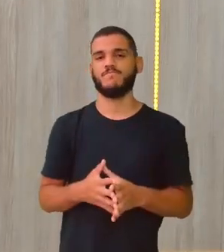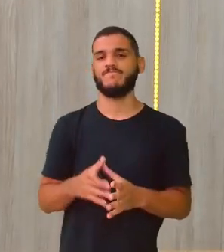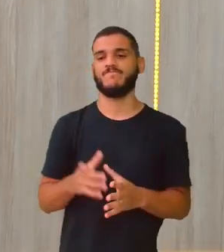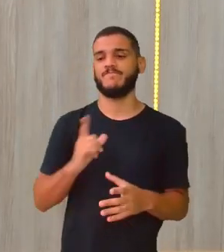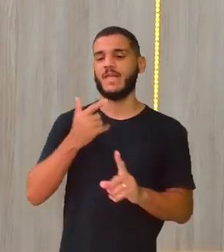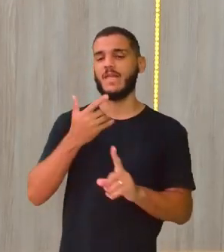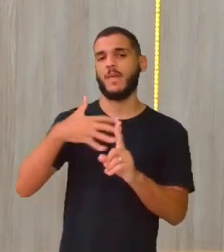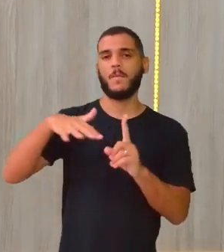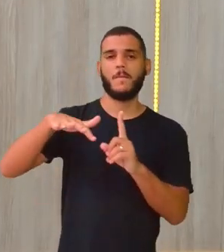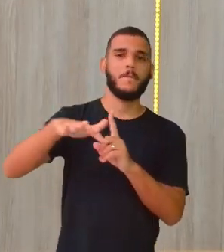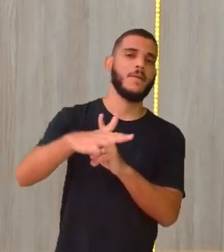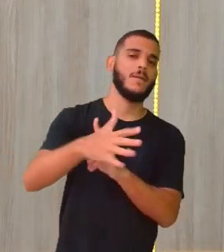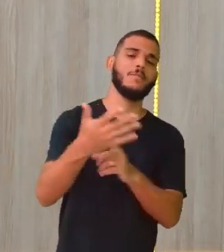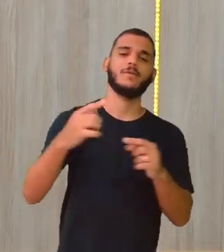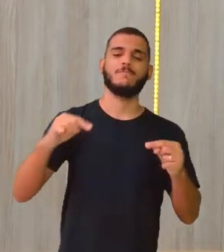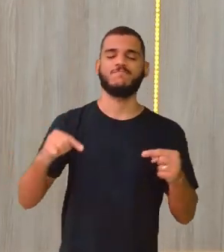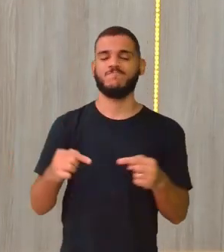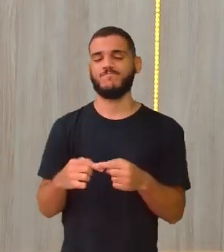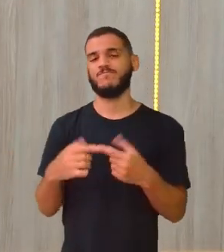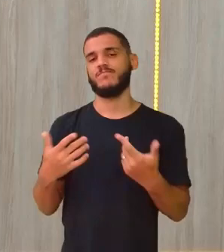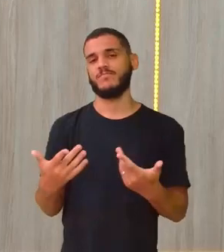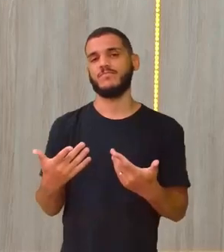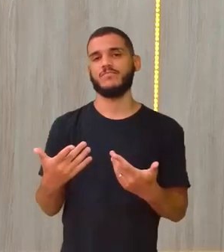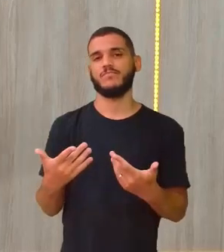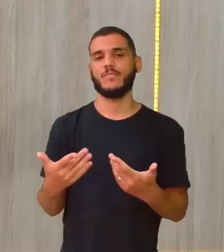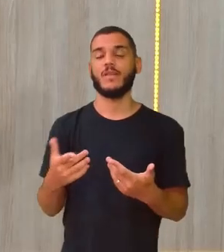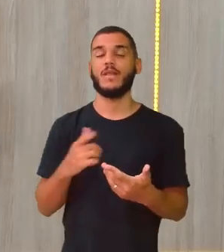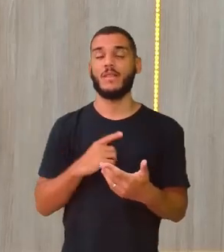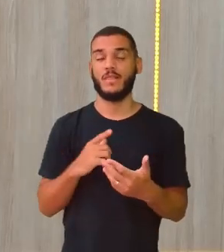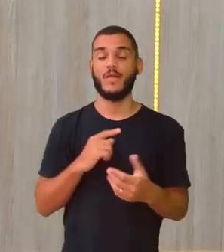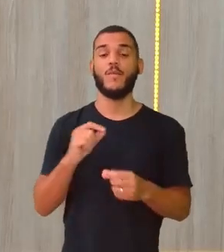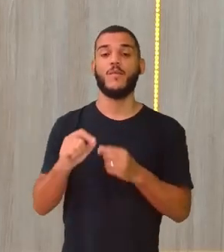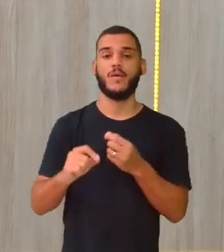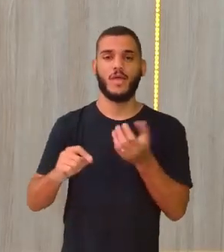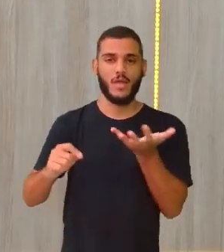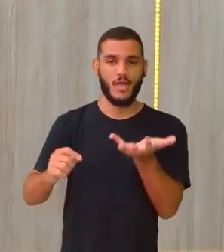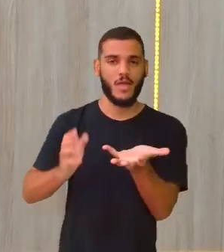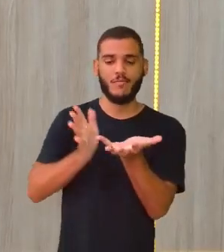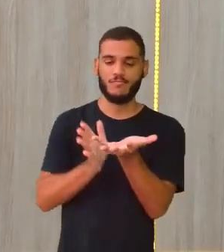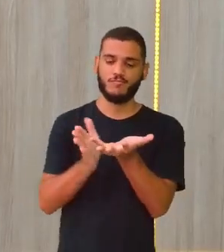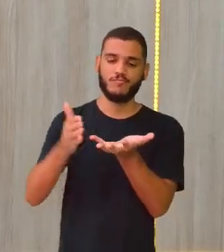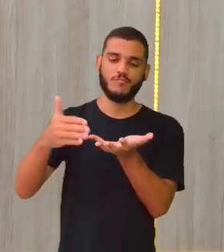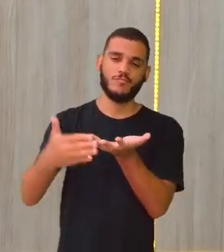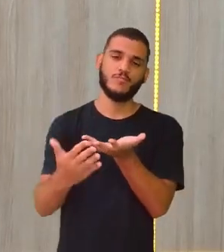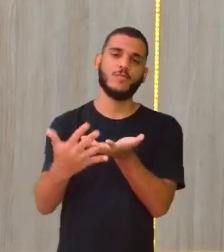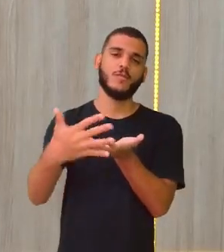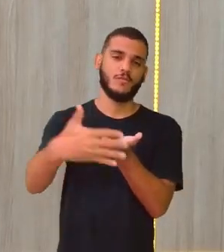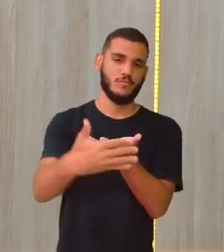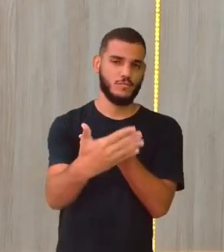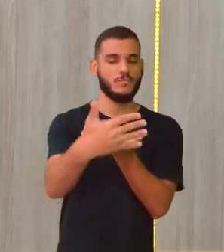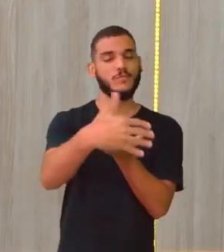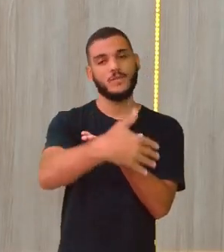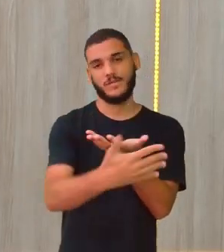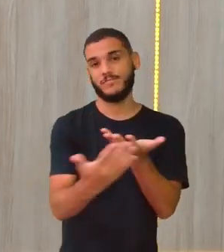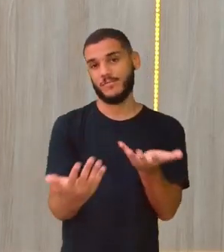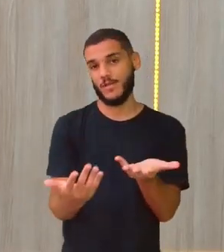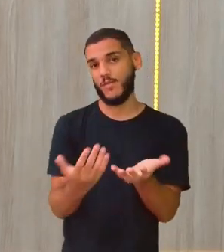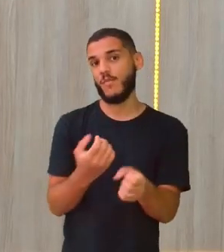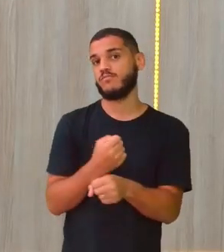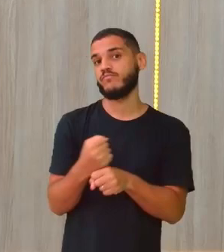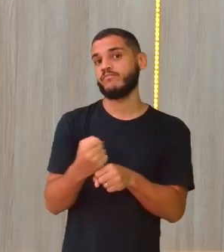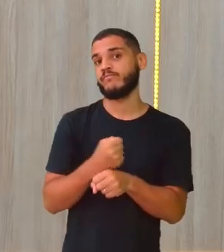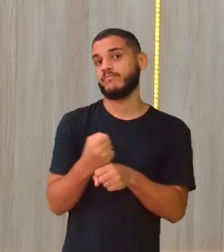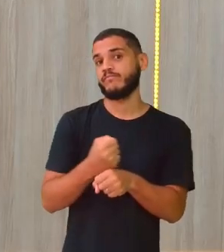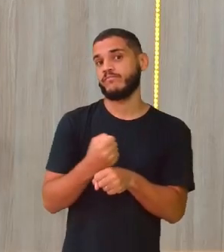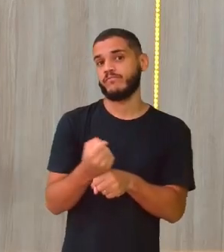meio ambiente, parar na natureza. No Rio Capibaribe. No Rio Capibaribe, né, professora? Veja só, quanto tempo não vai